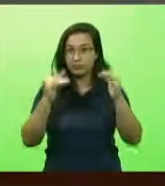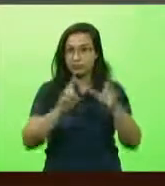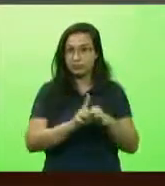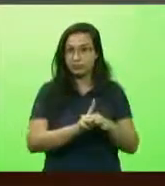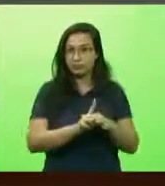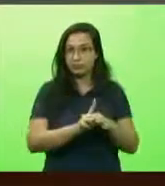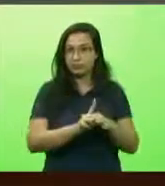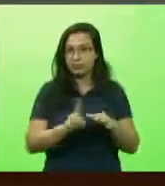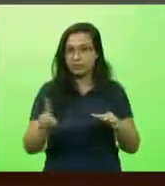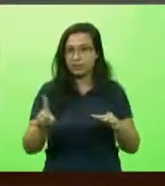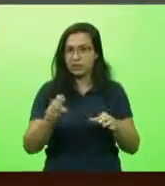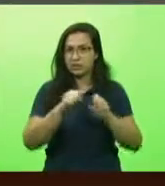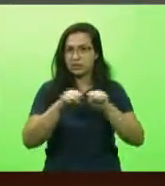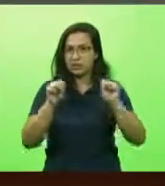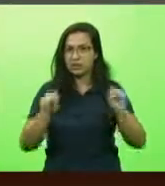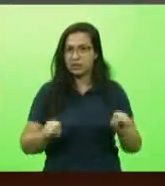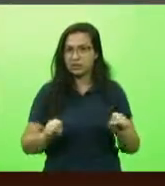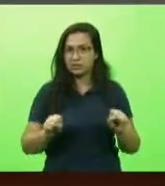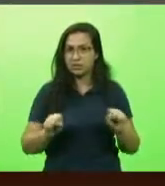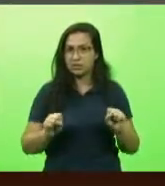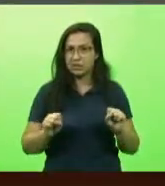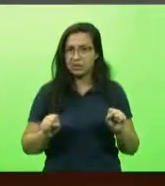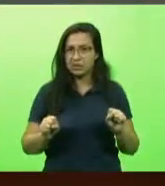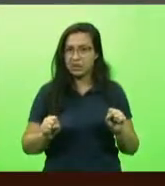e não recebem mais nenhum processo?